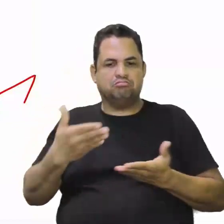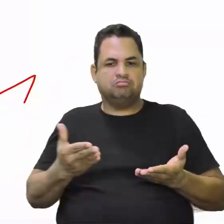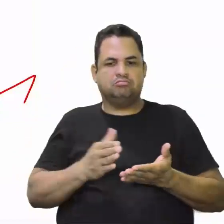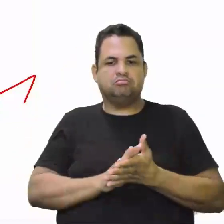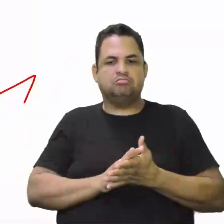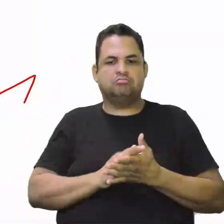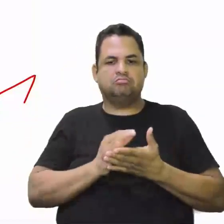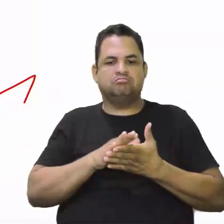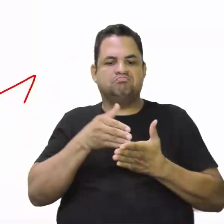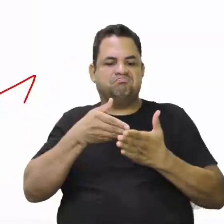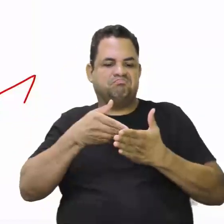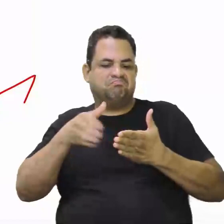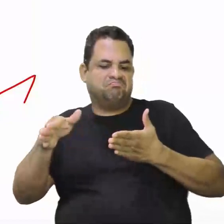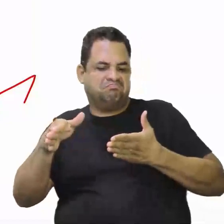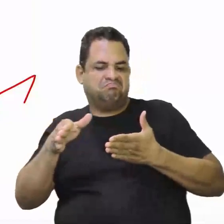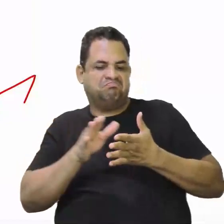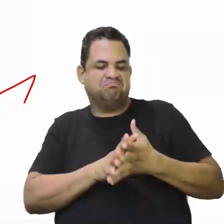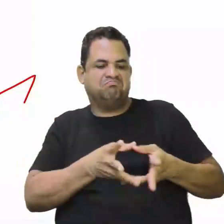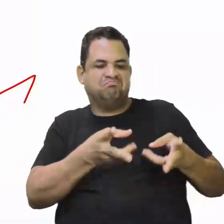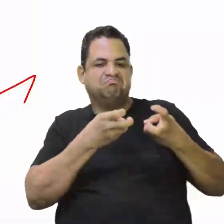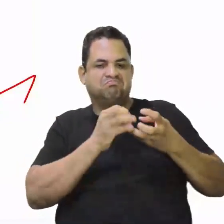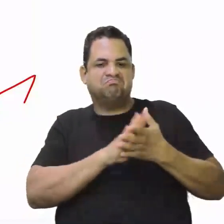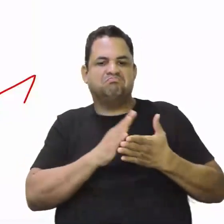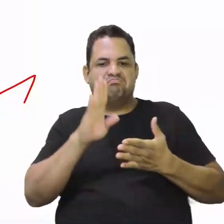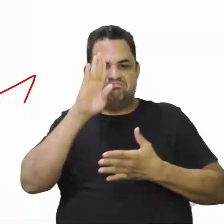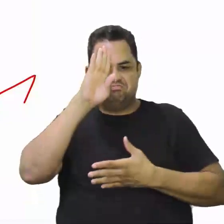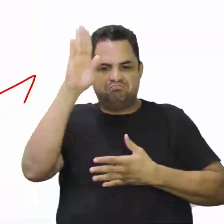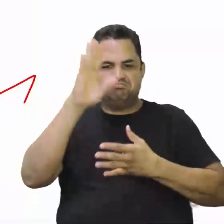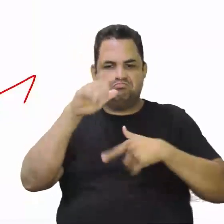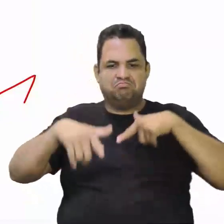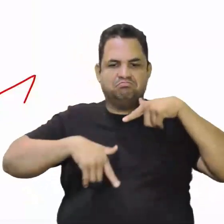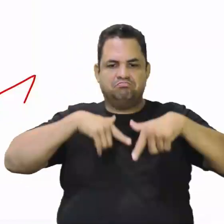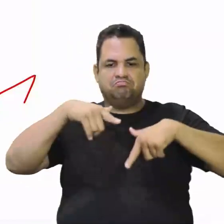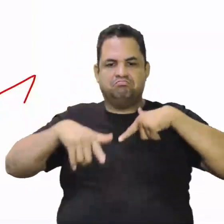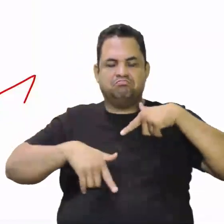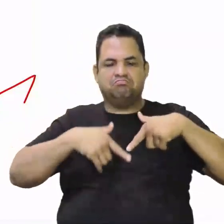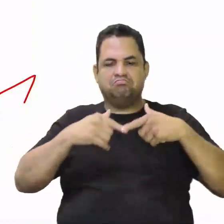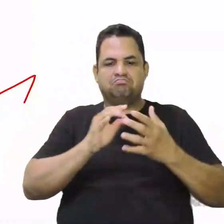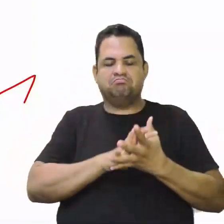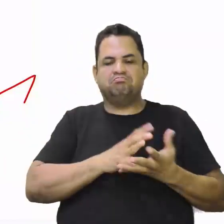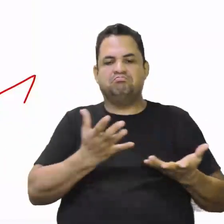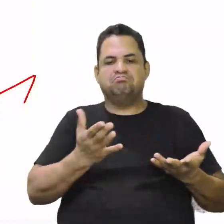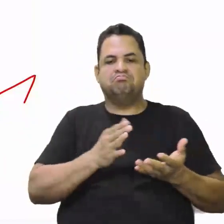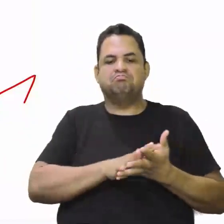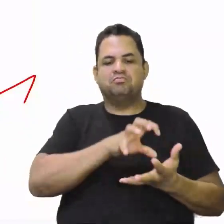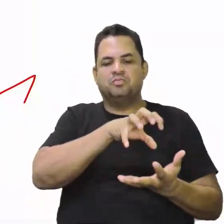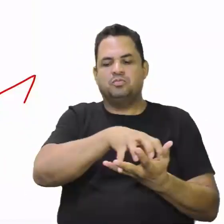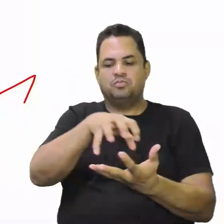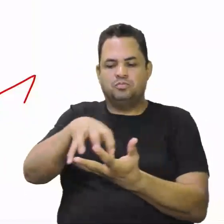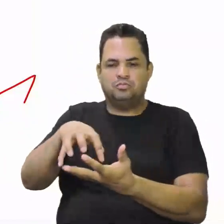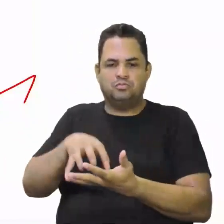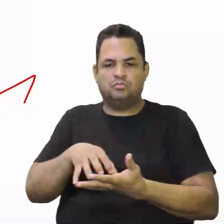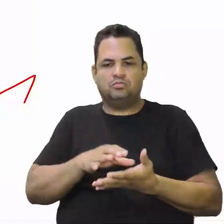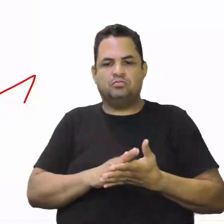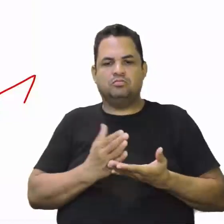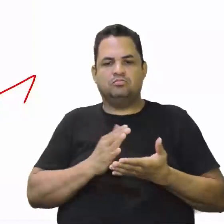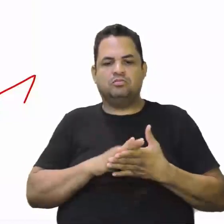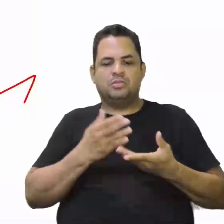Discriminado e explorado, forma a principal mão de obra. E a principal nos latifúndios e minas.